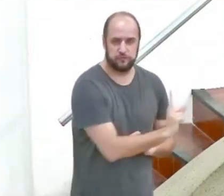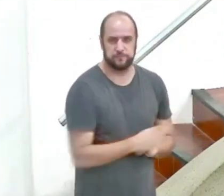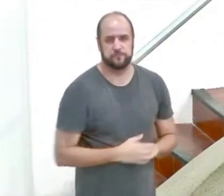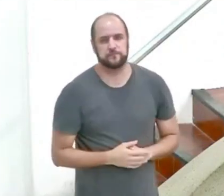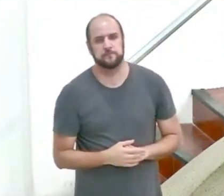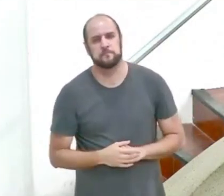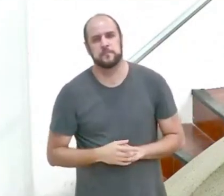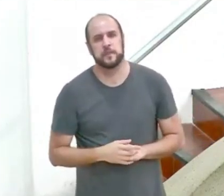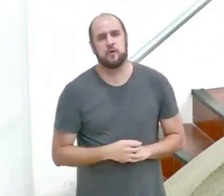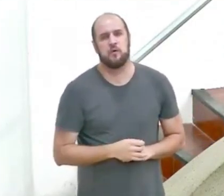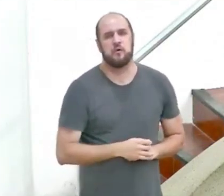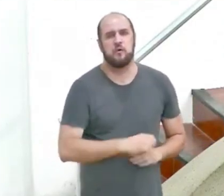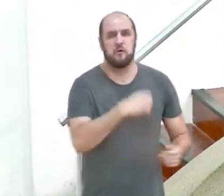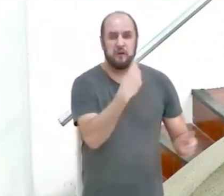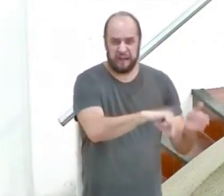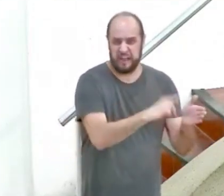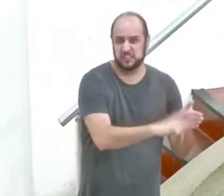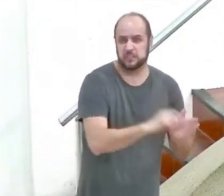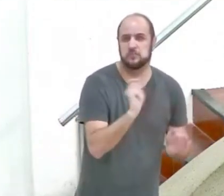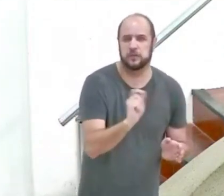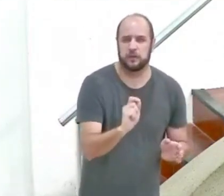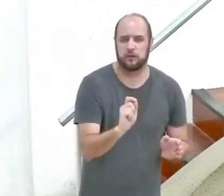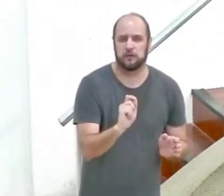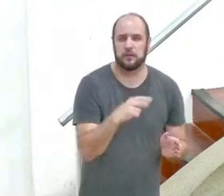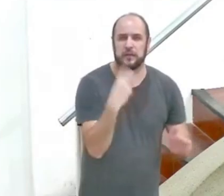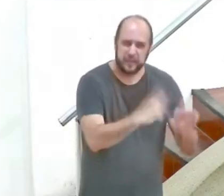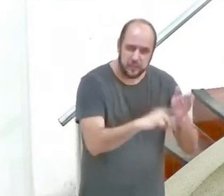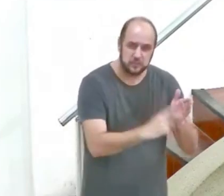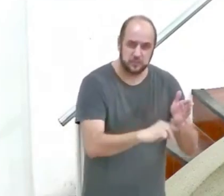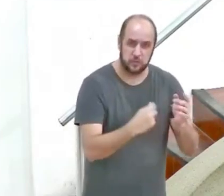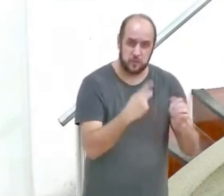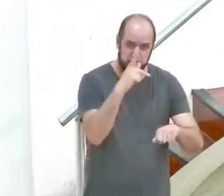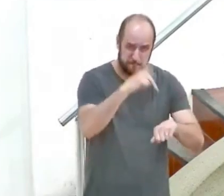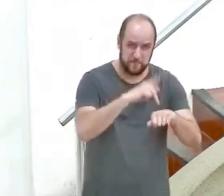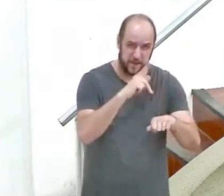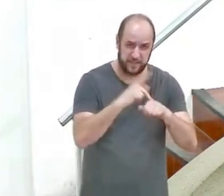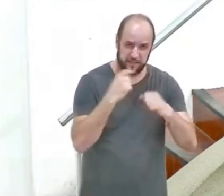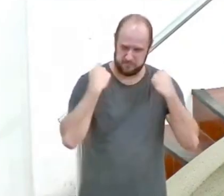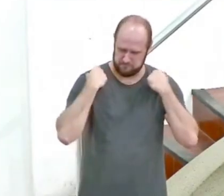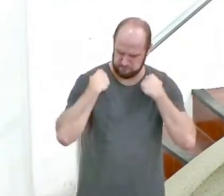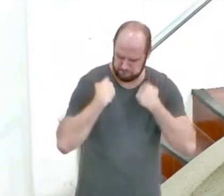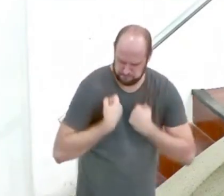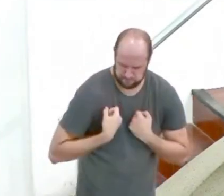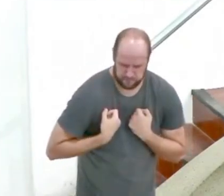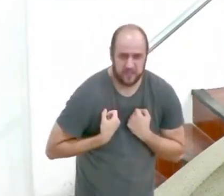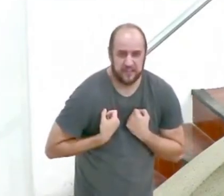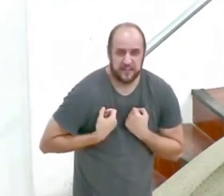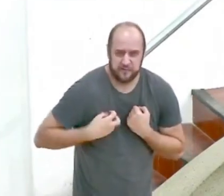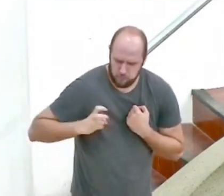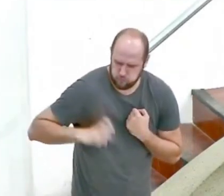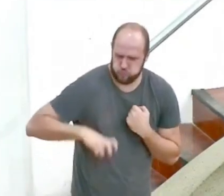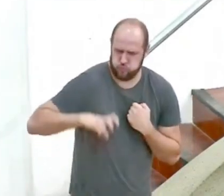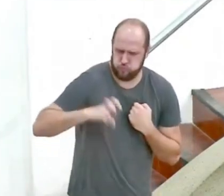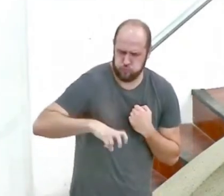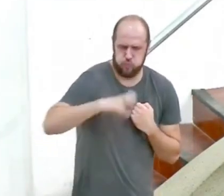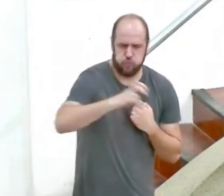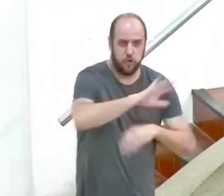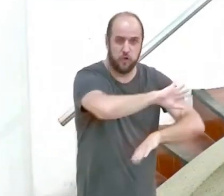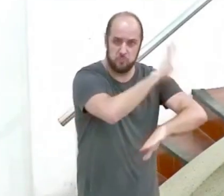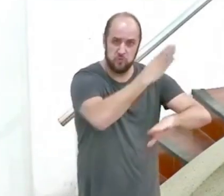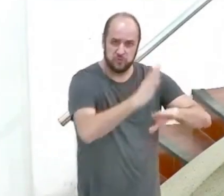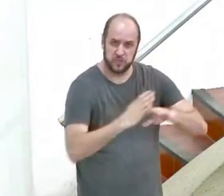dele é muito simples é pegar uma pedra imensa e carregar do sopé do monte até o topo do monte é isso que ele tem que fazer